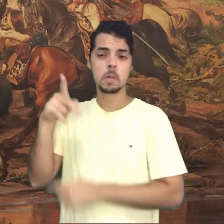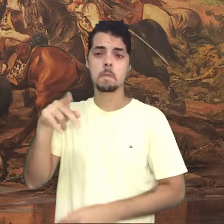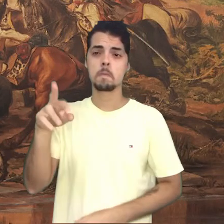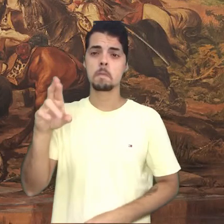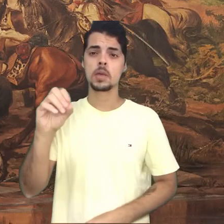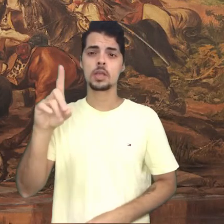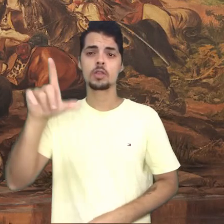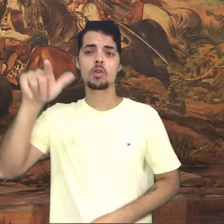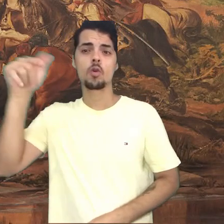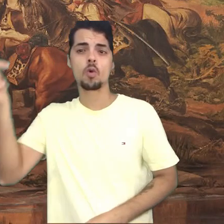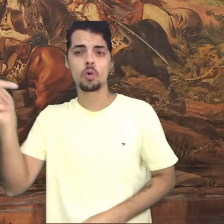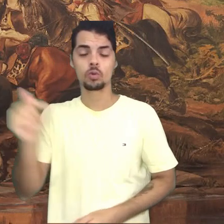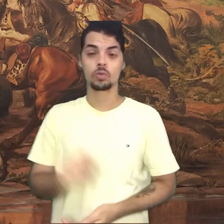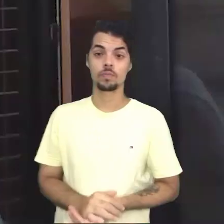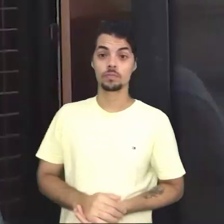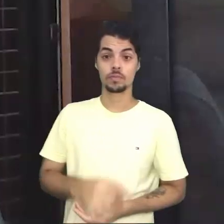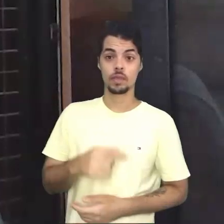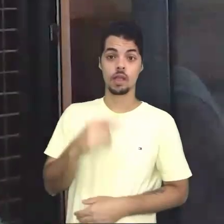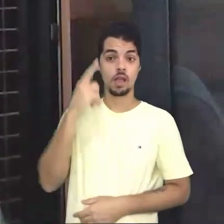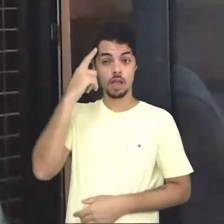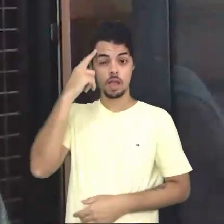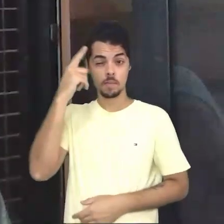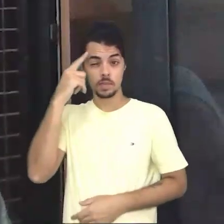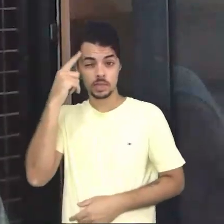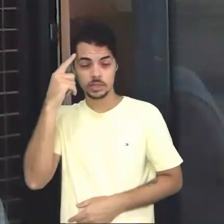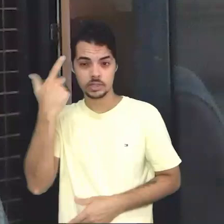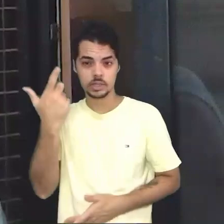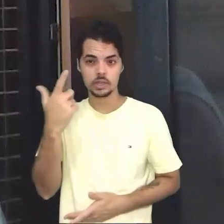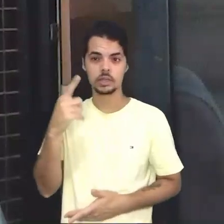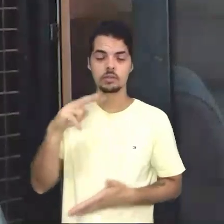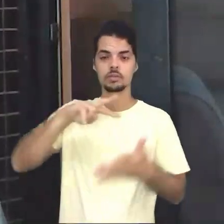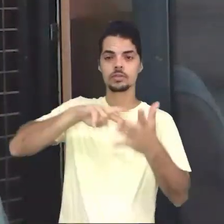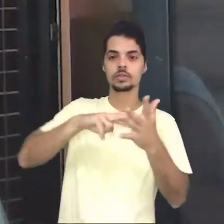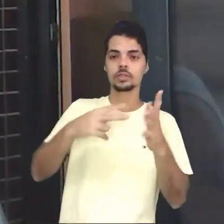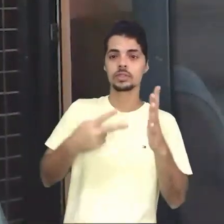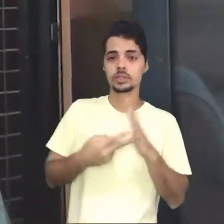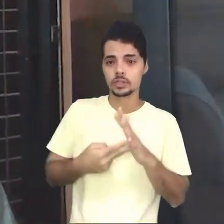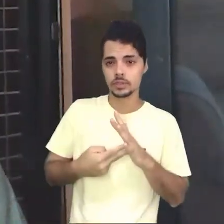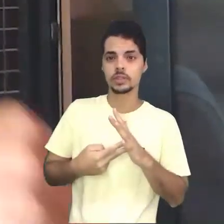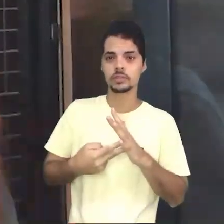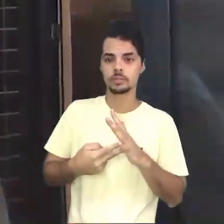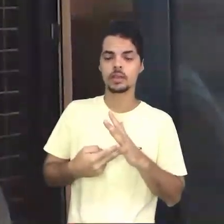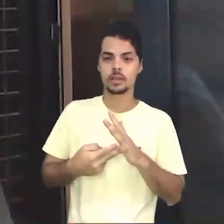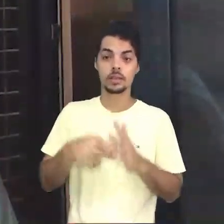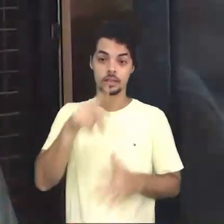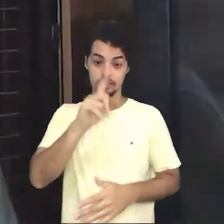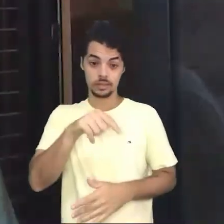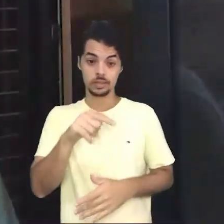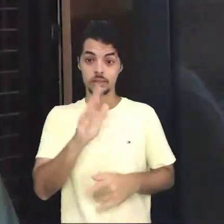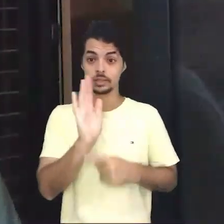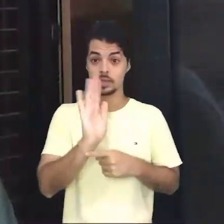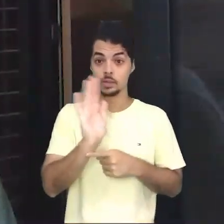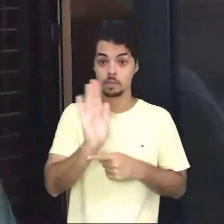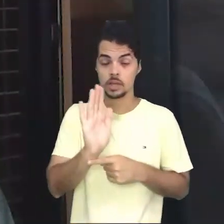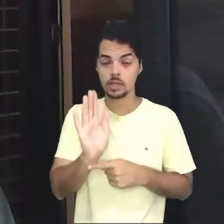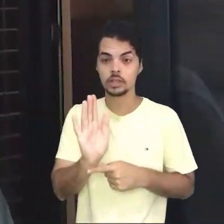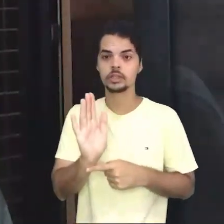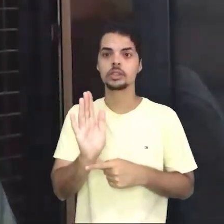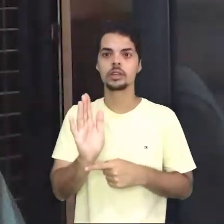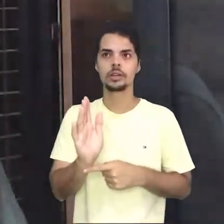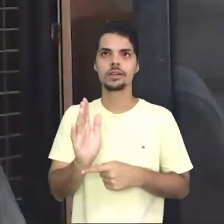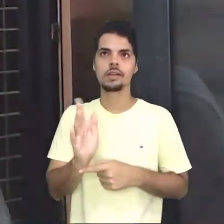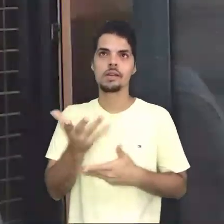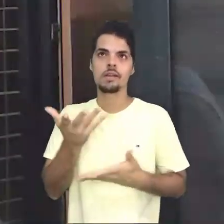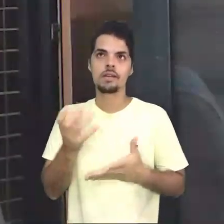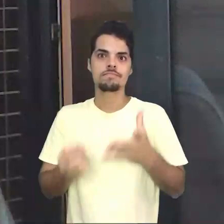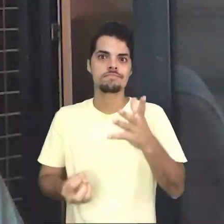1888. A intenção e significado dessa releitura